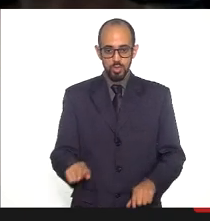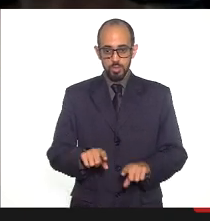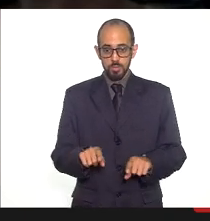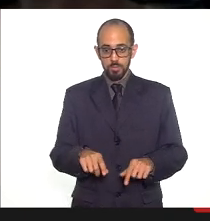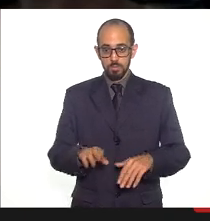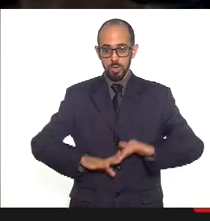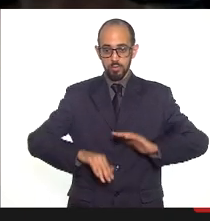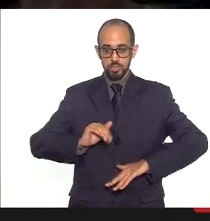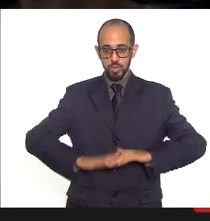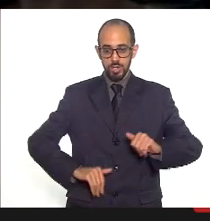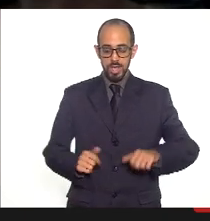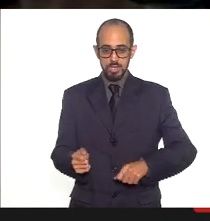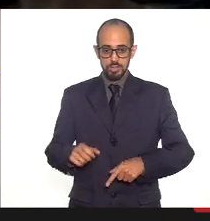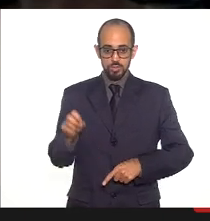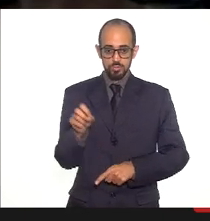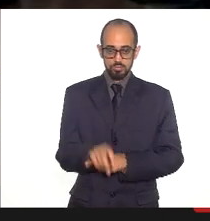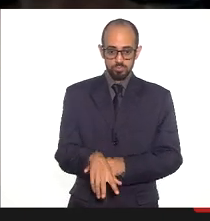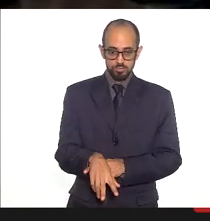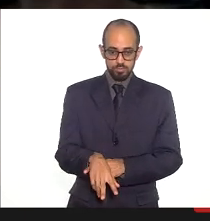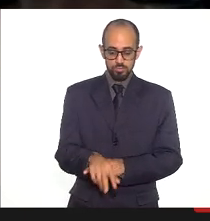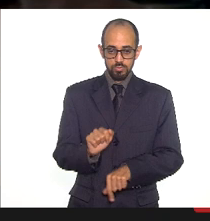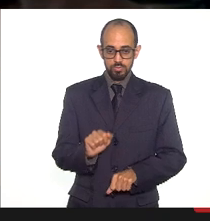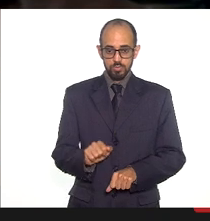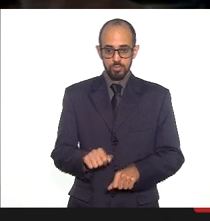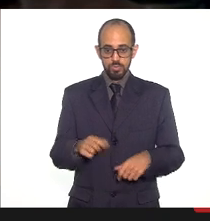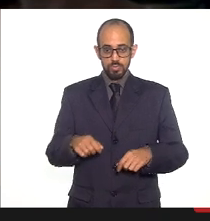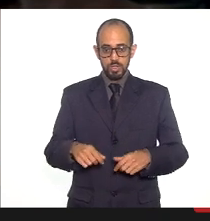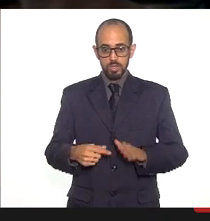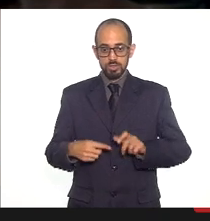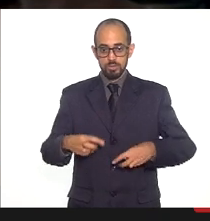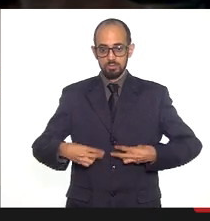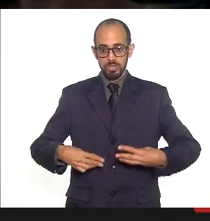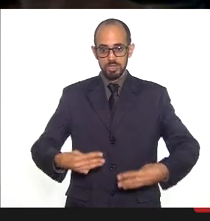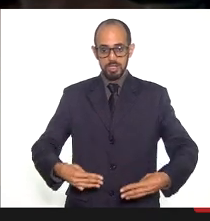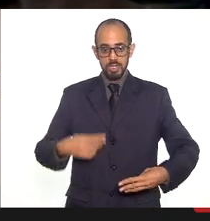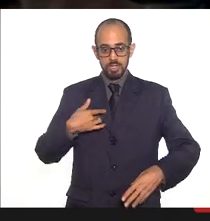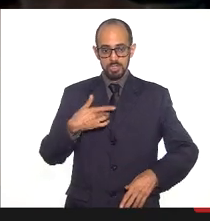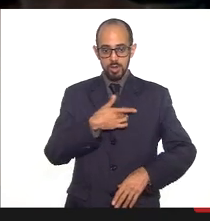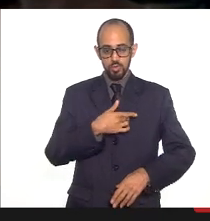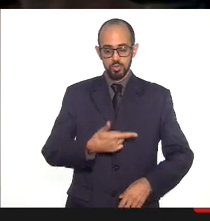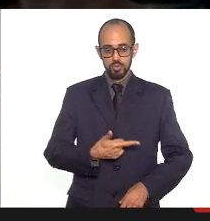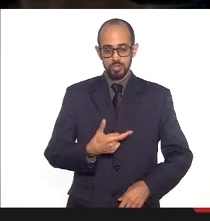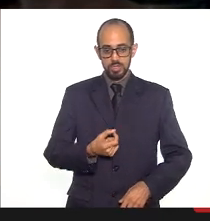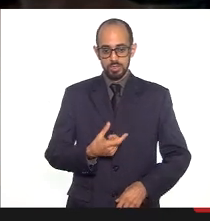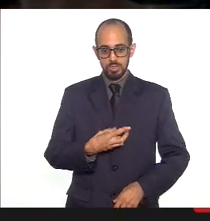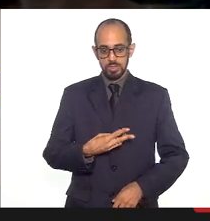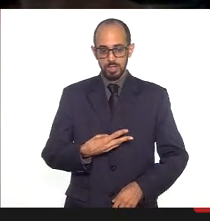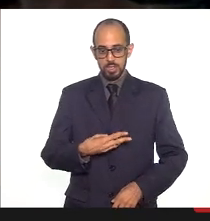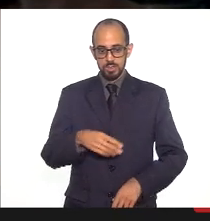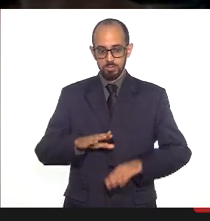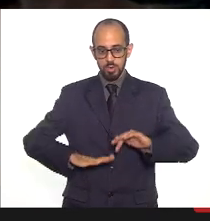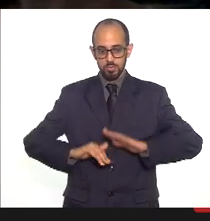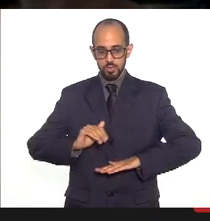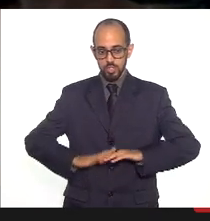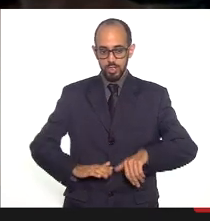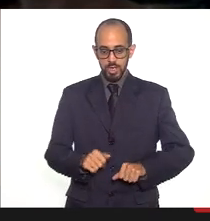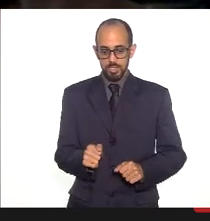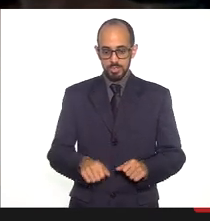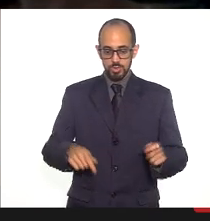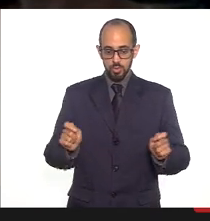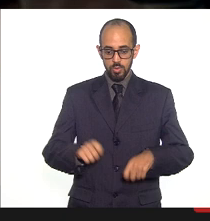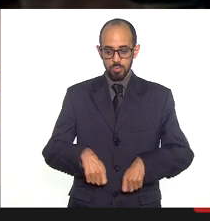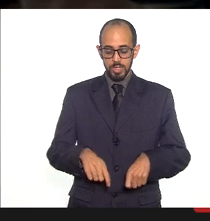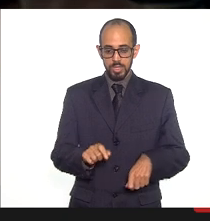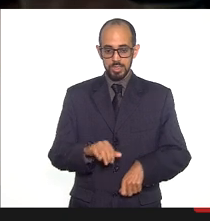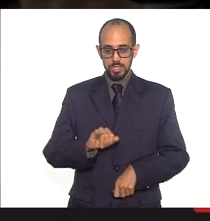empregatício cedidos Ministério da Saúde 203 profissionais competência de janeiro de 2021